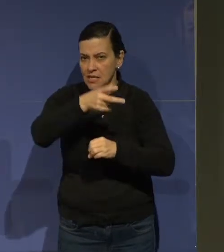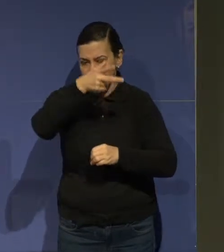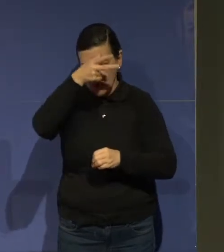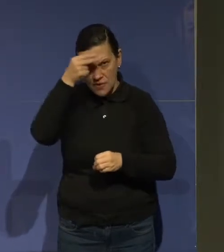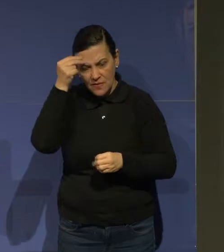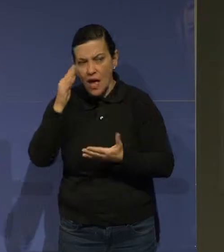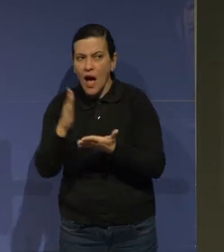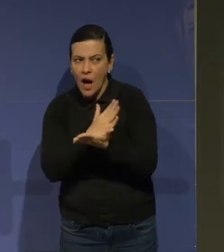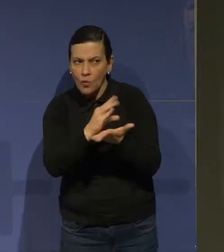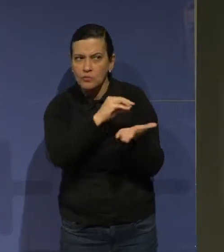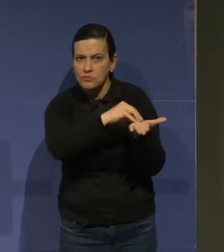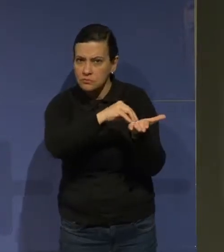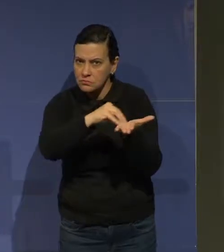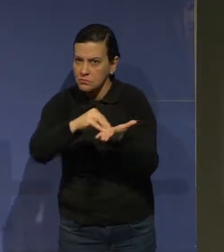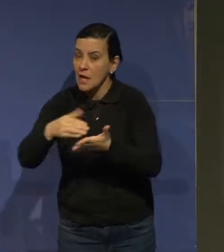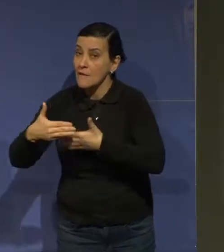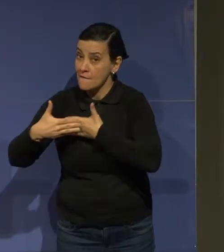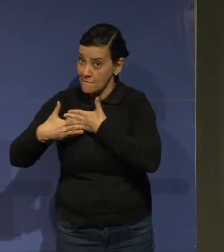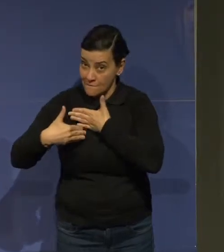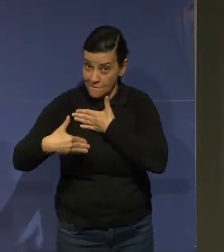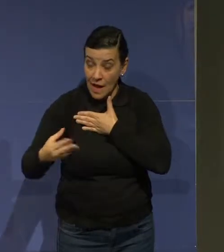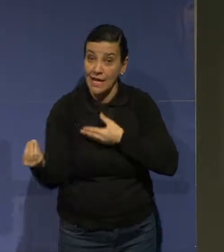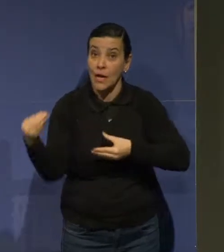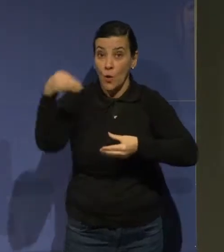alguns. A gente vai ter isso agora.